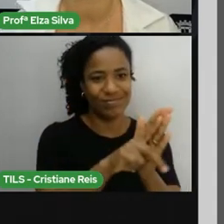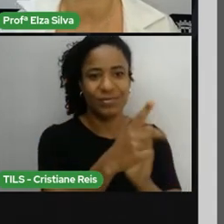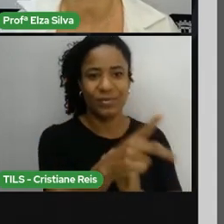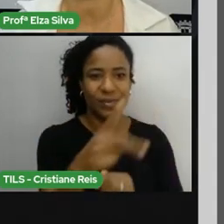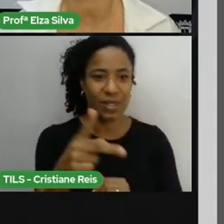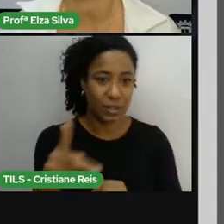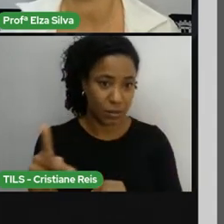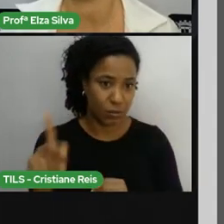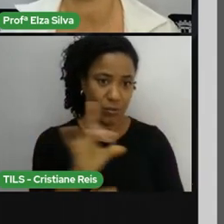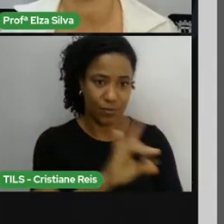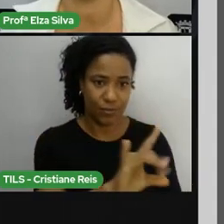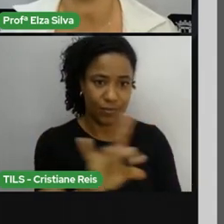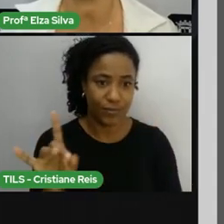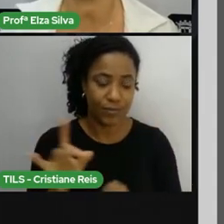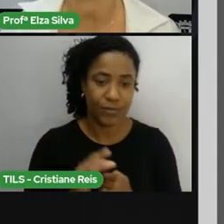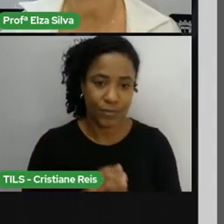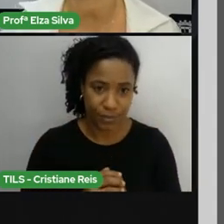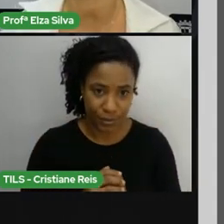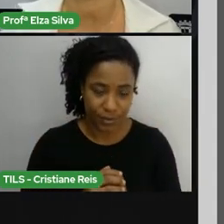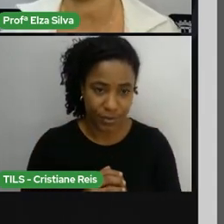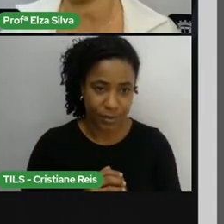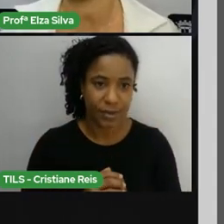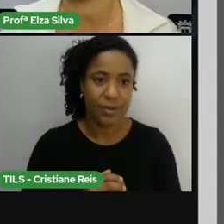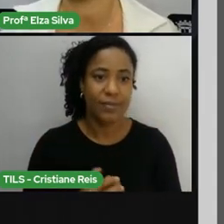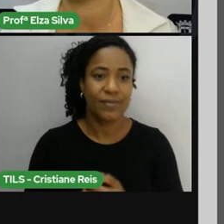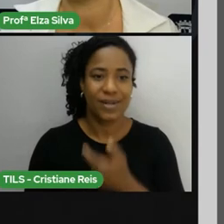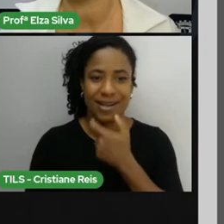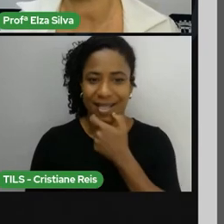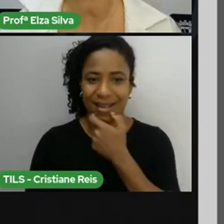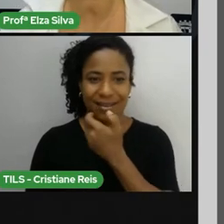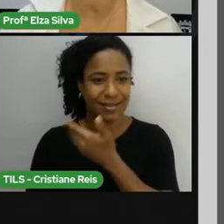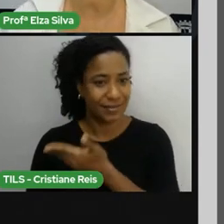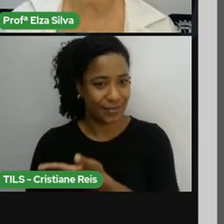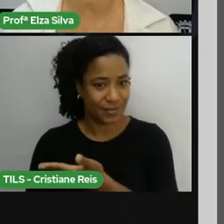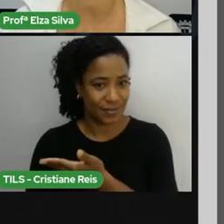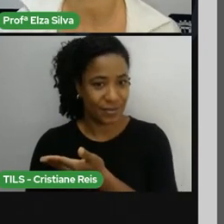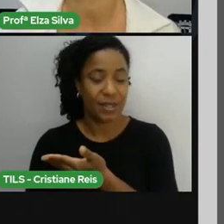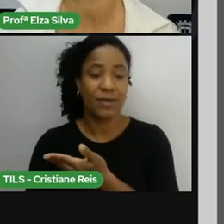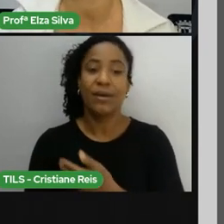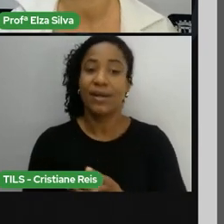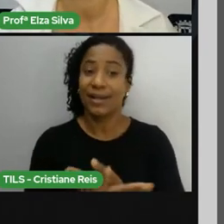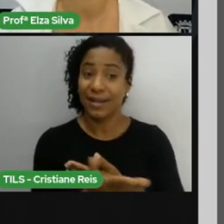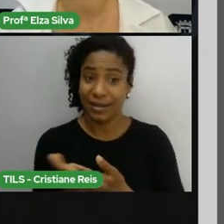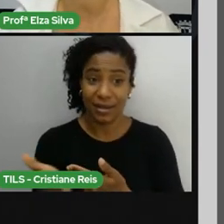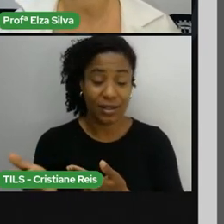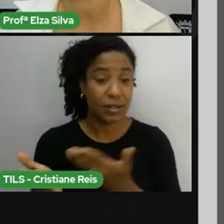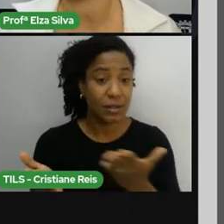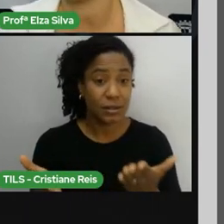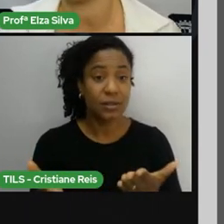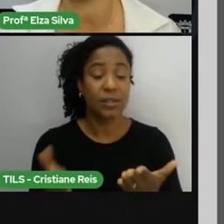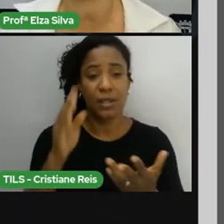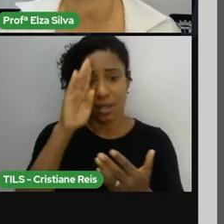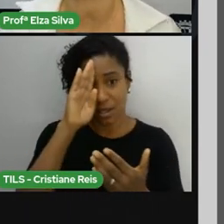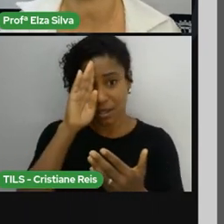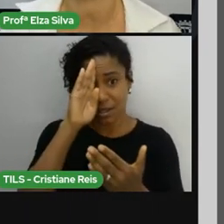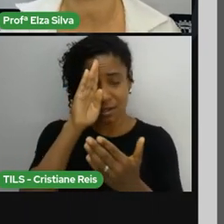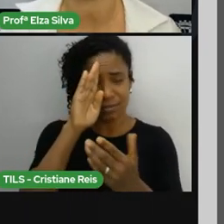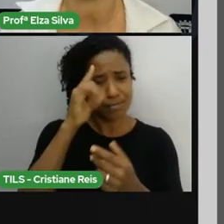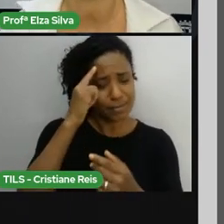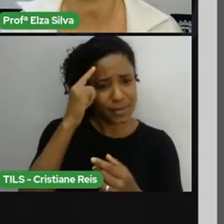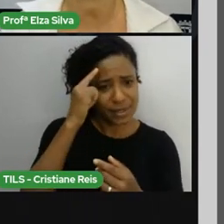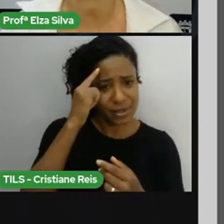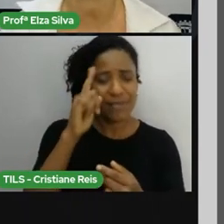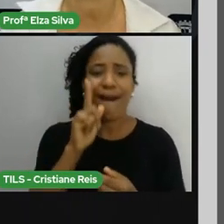They believed that the land and the waters belonged to everybody. Eles acreditavam que a terra e as